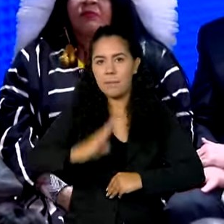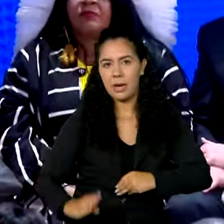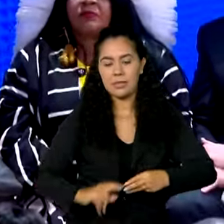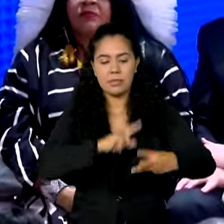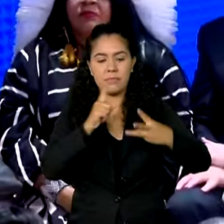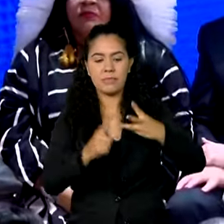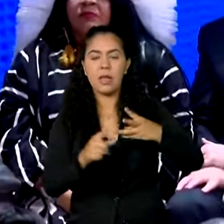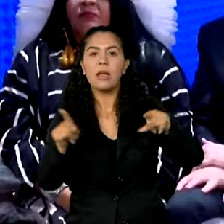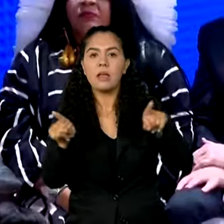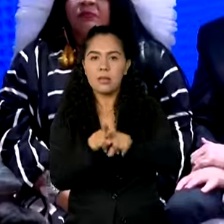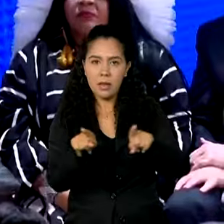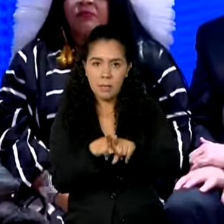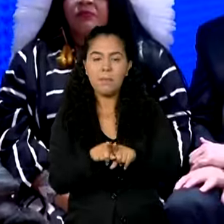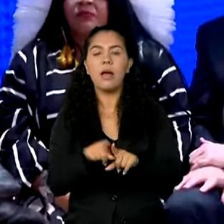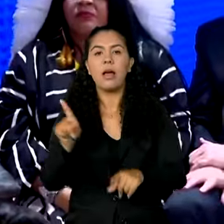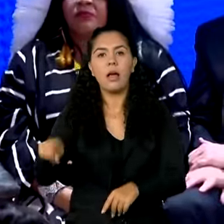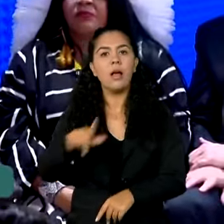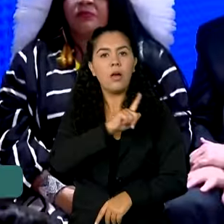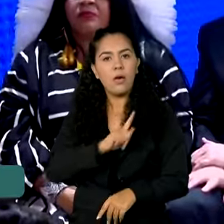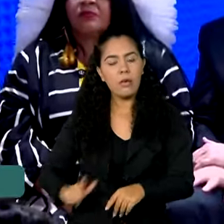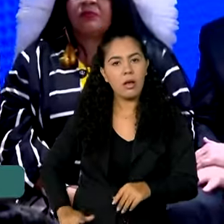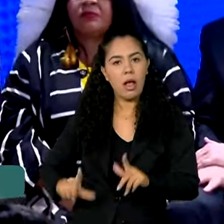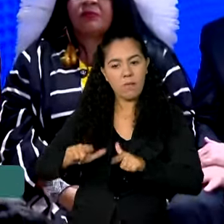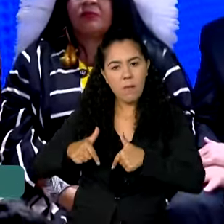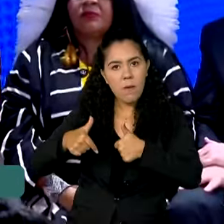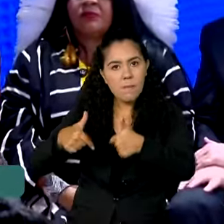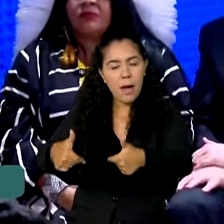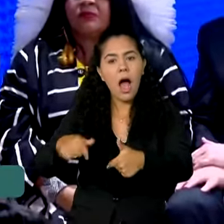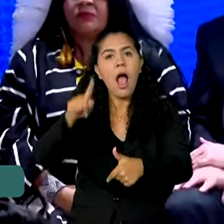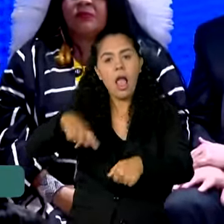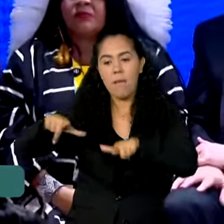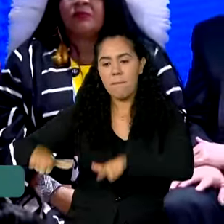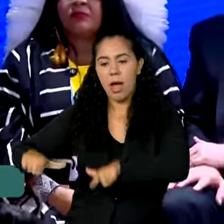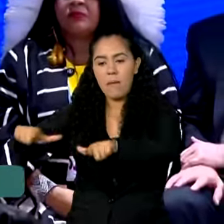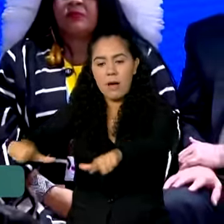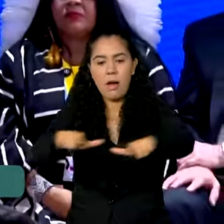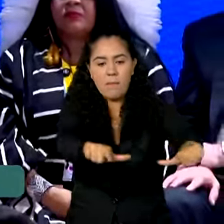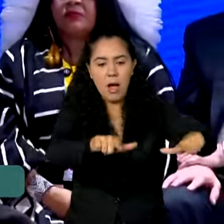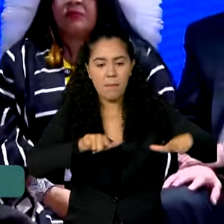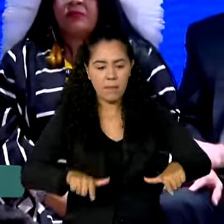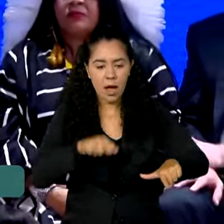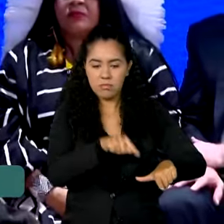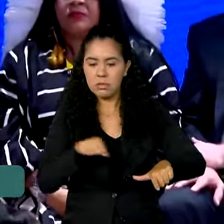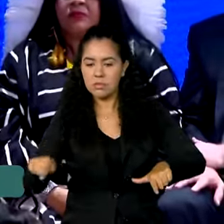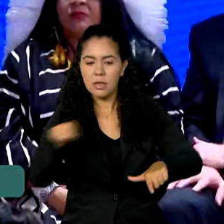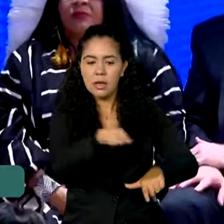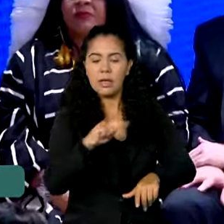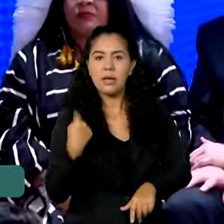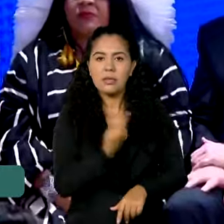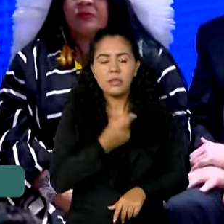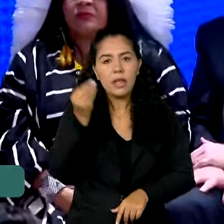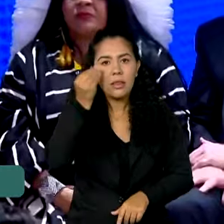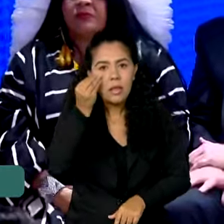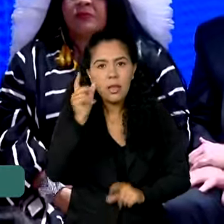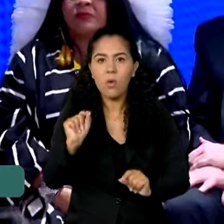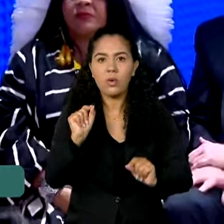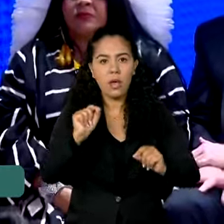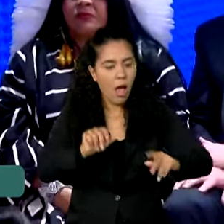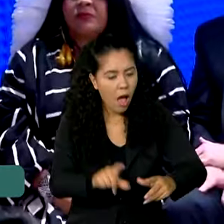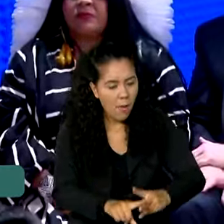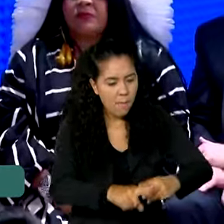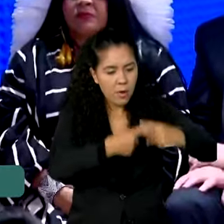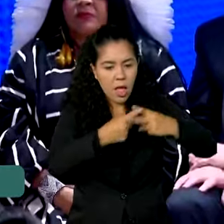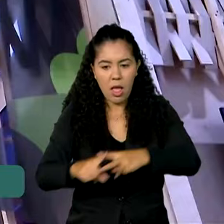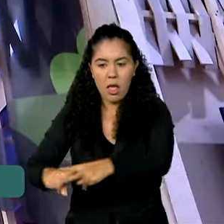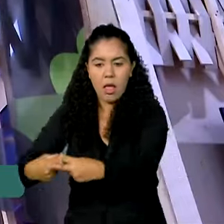governadores que trabalham da coalizão. São espaços onde a gente está procurando aperfeiçoar a presença brasileira